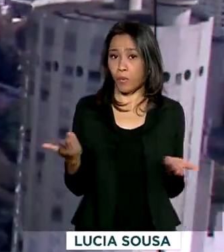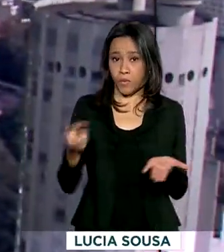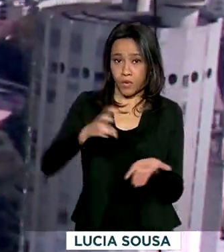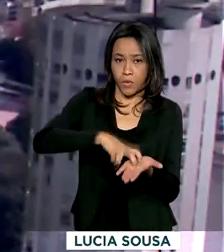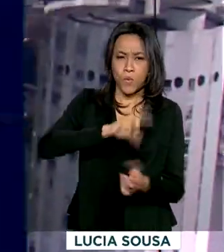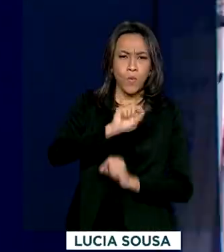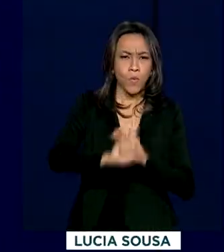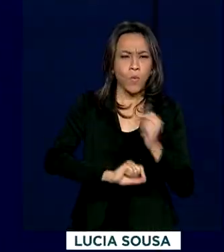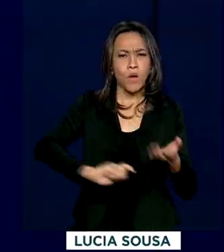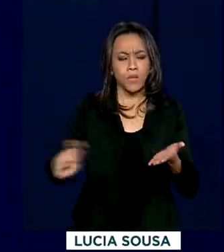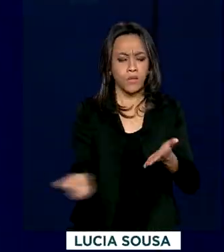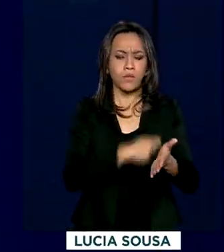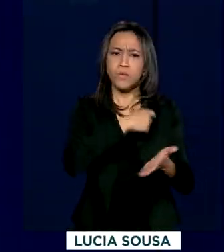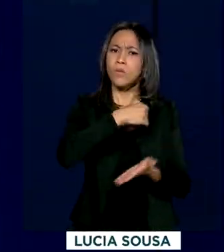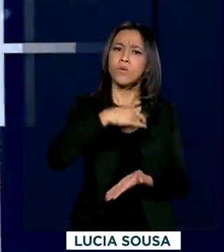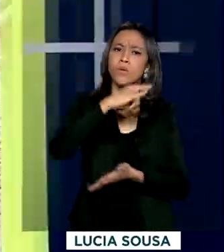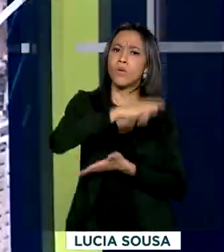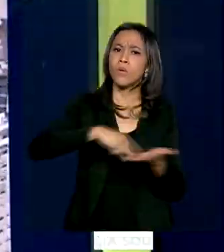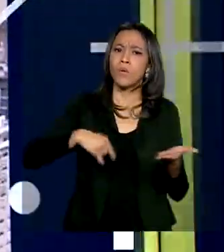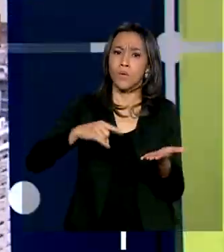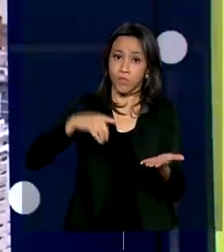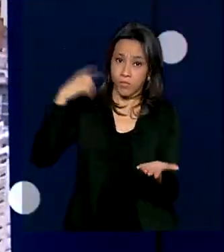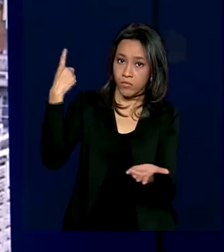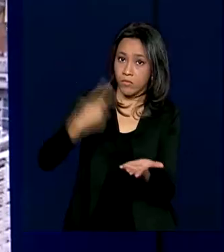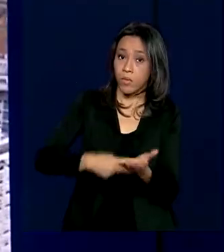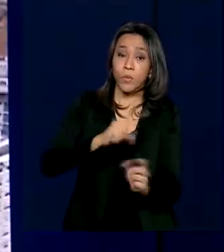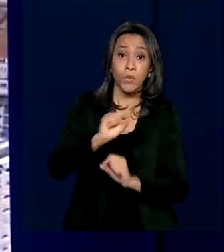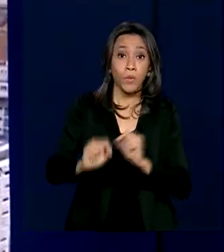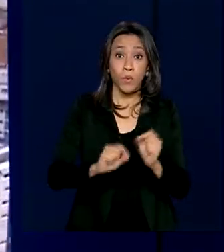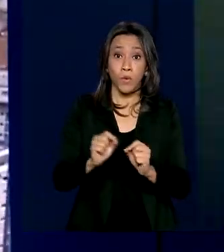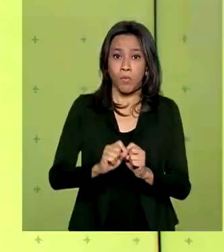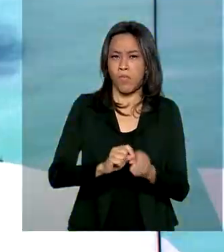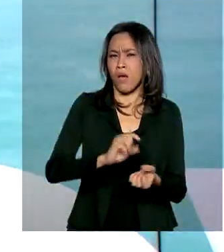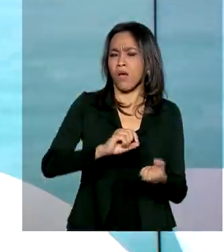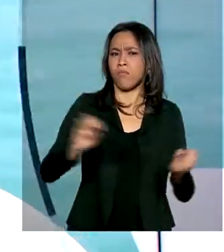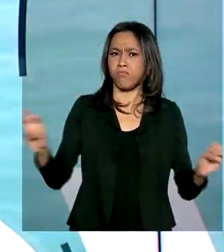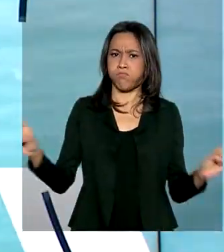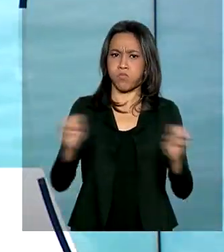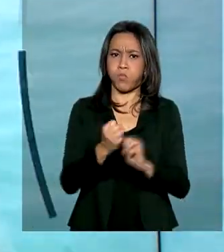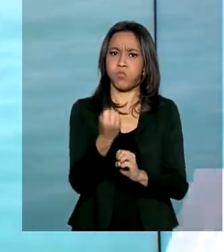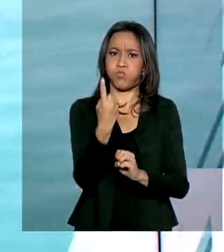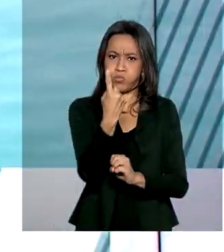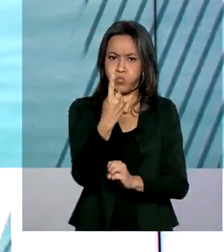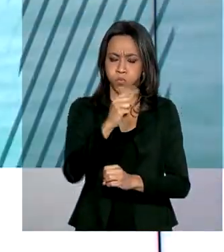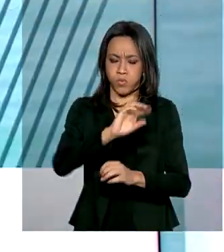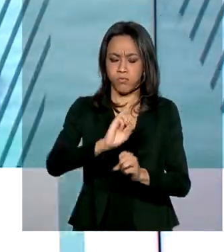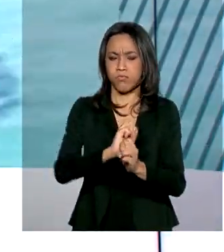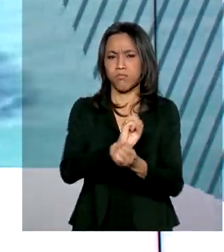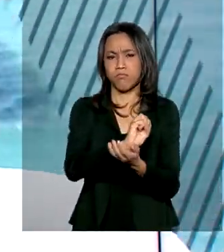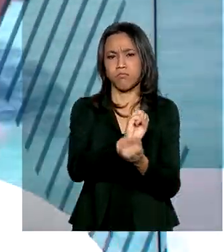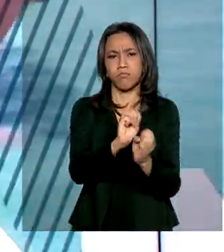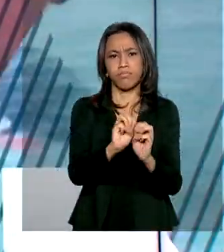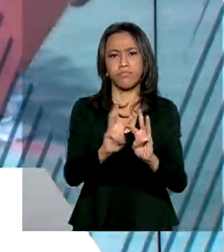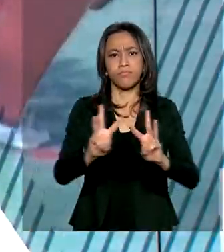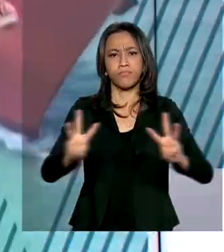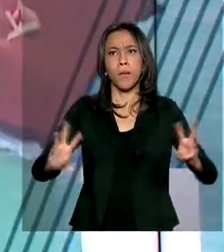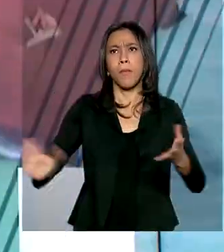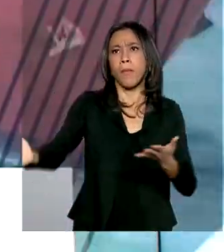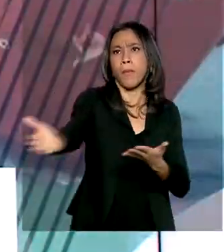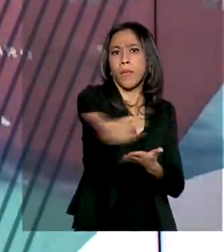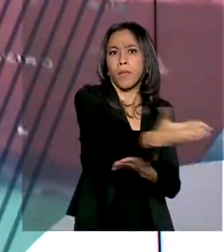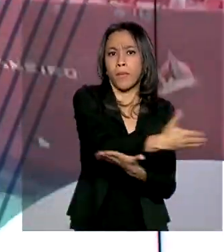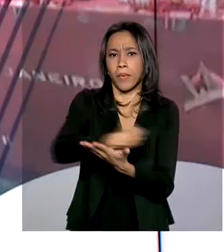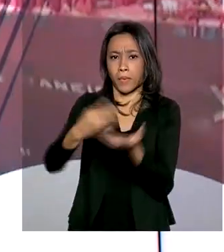assinatura de um acordo de cooperação para integrar o portal da legislação a novos serviços para o cidadão. O presidente